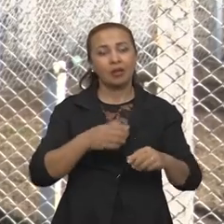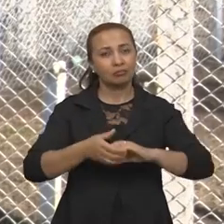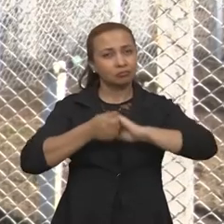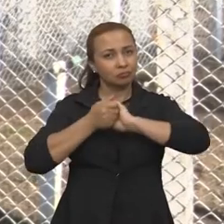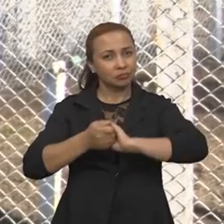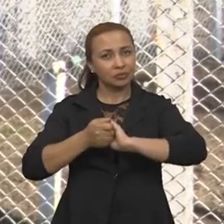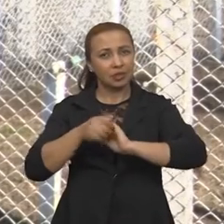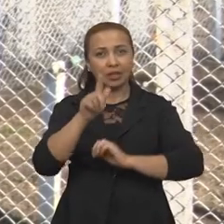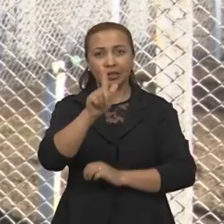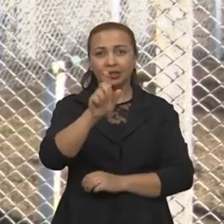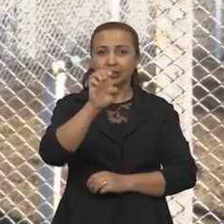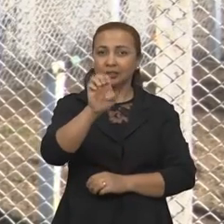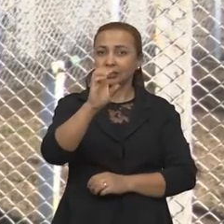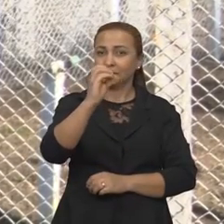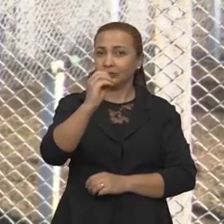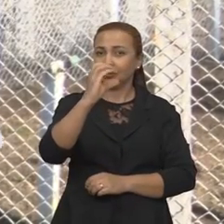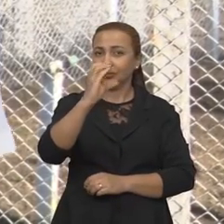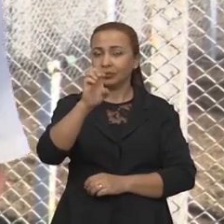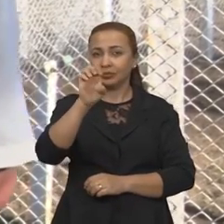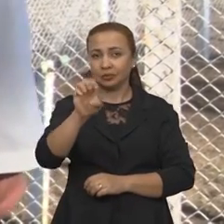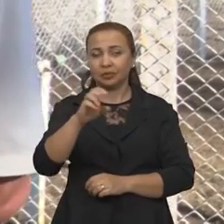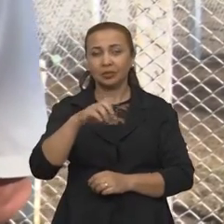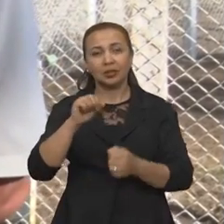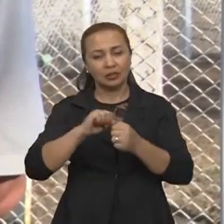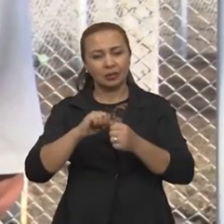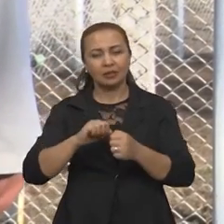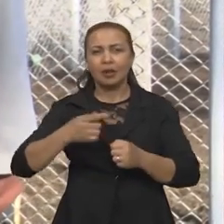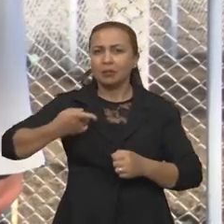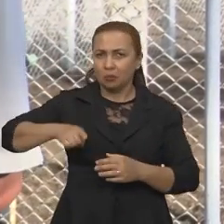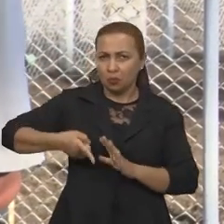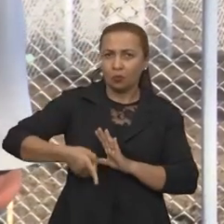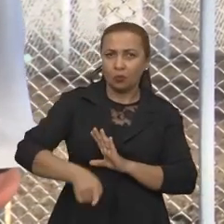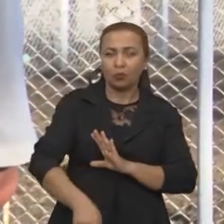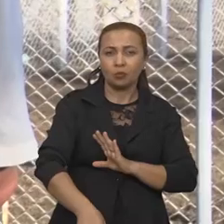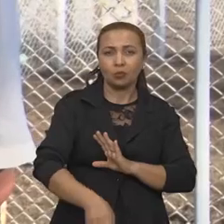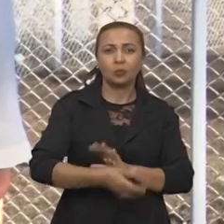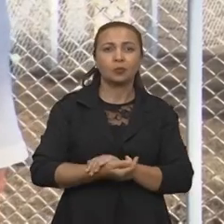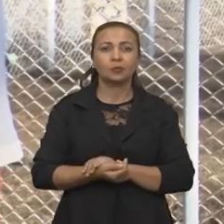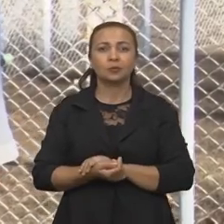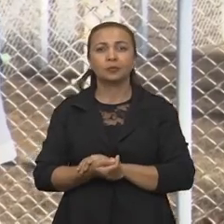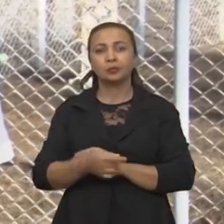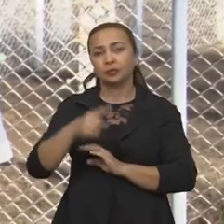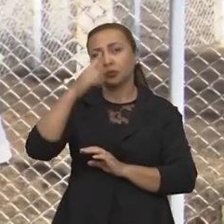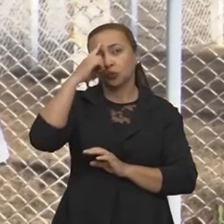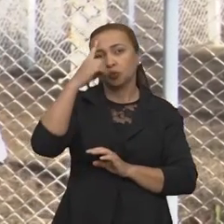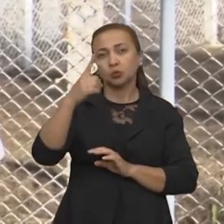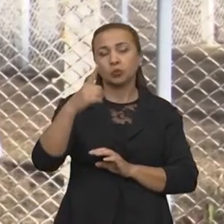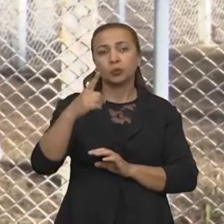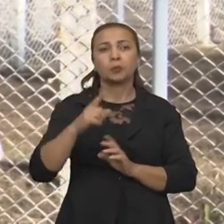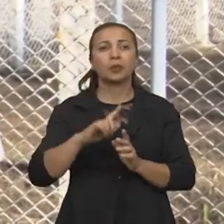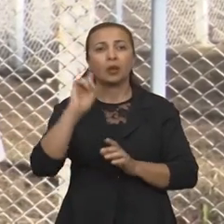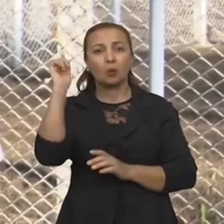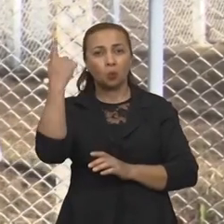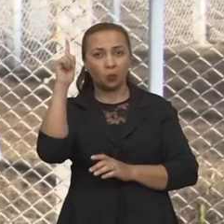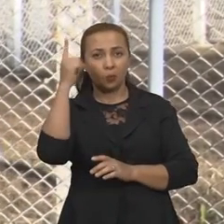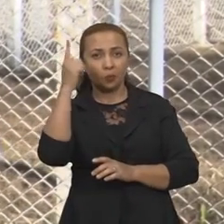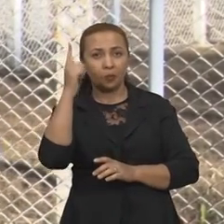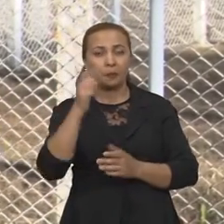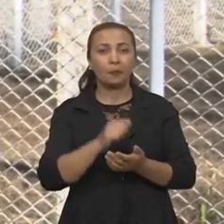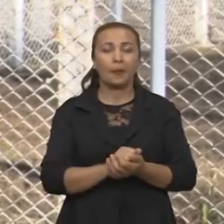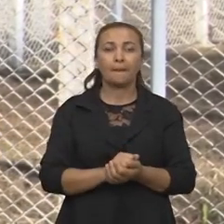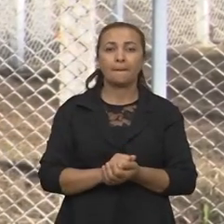parceria, a Geocer, é uma empresa que realiza perfurações e o dono, o geólogo,